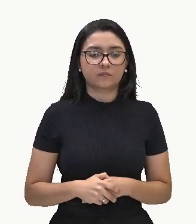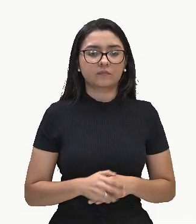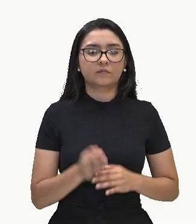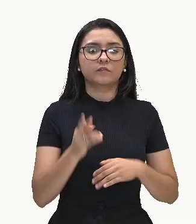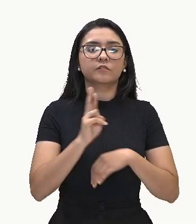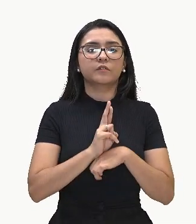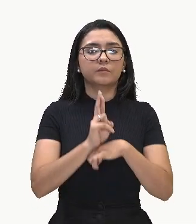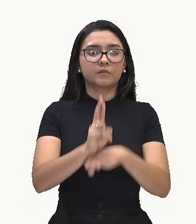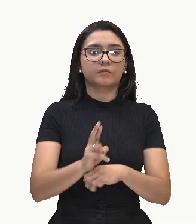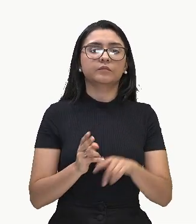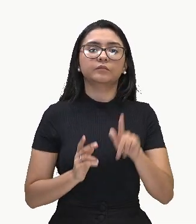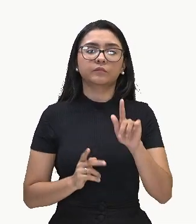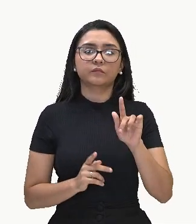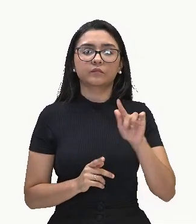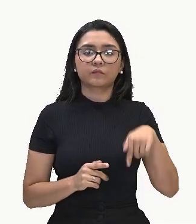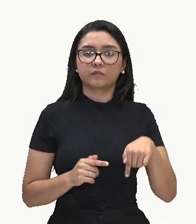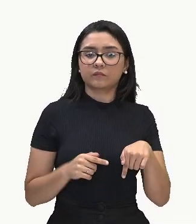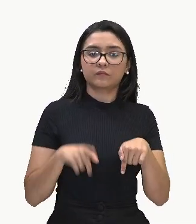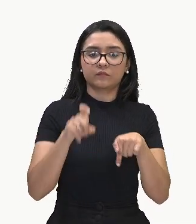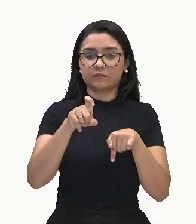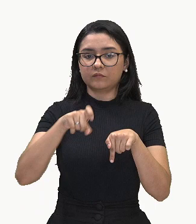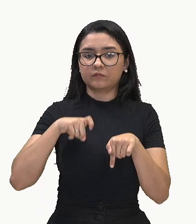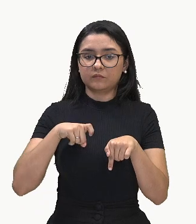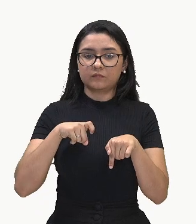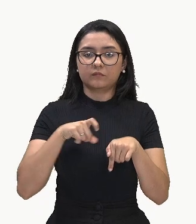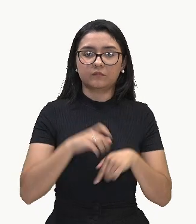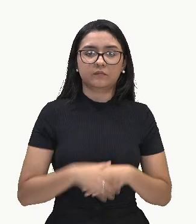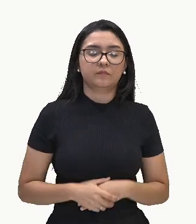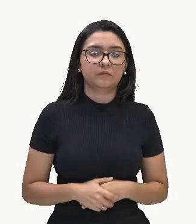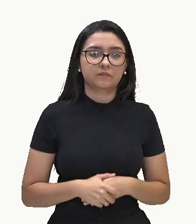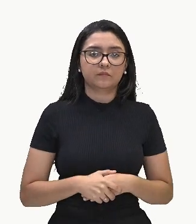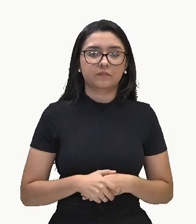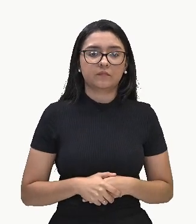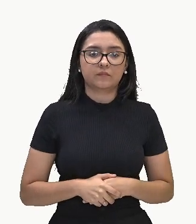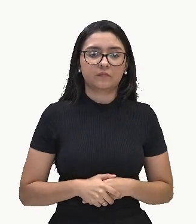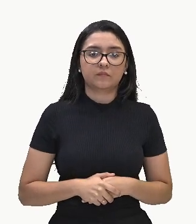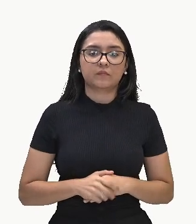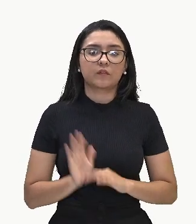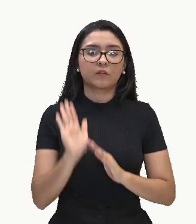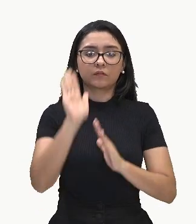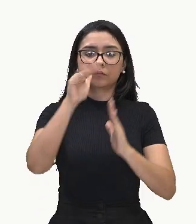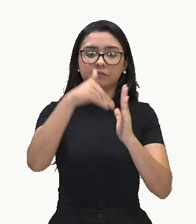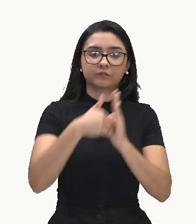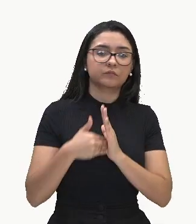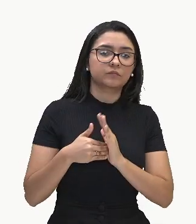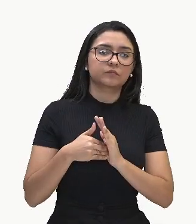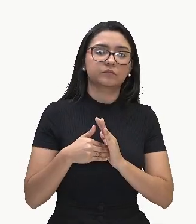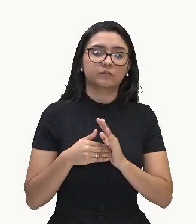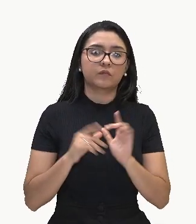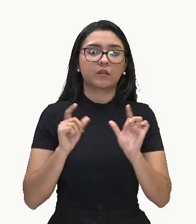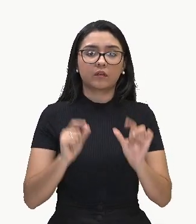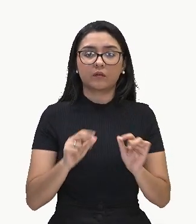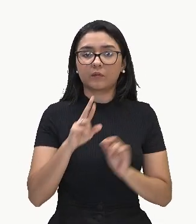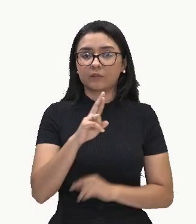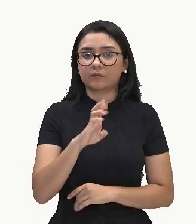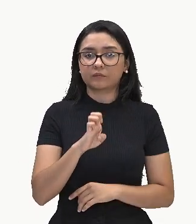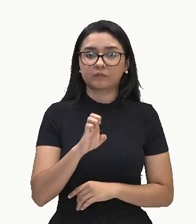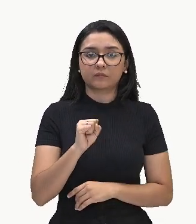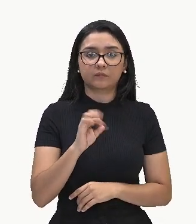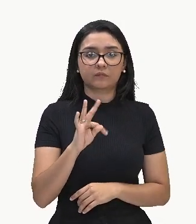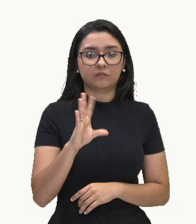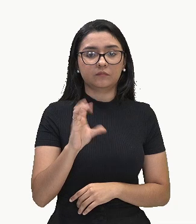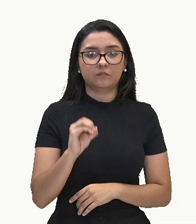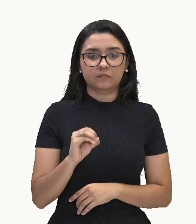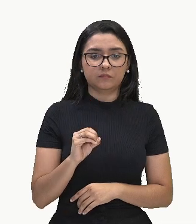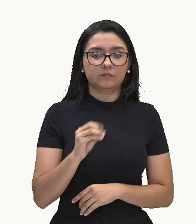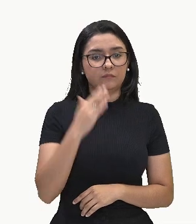representar ele por Q de X. E ali, por último, o que sobra, né? Aqui no